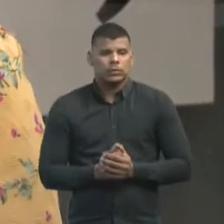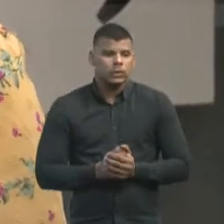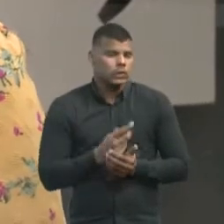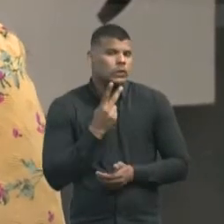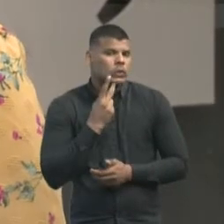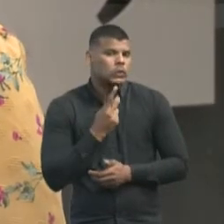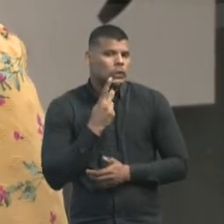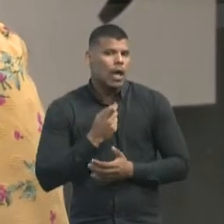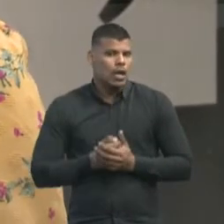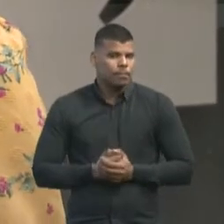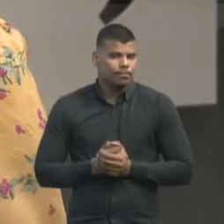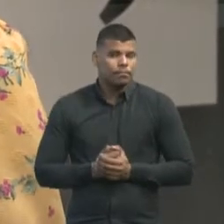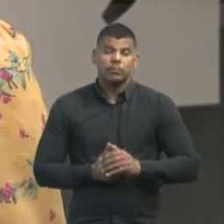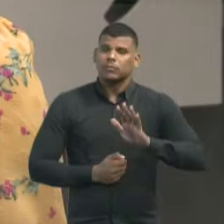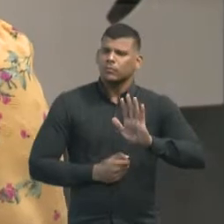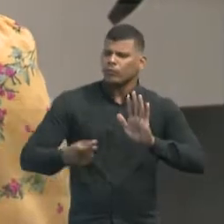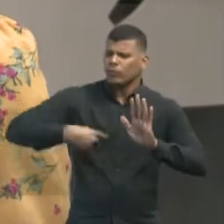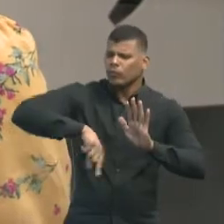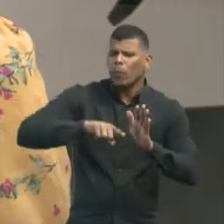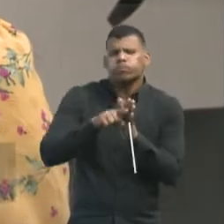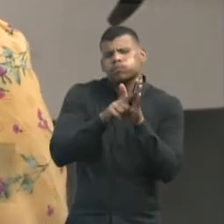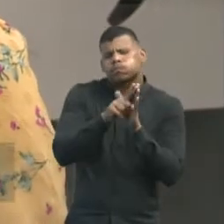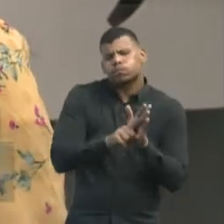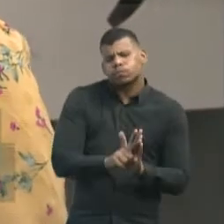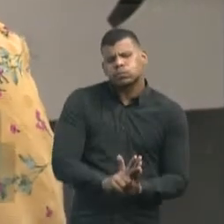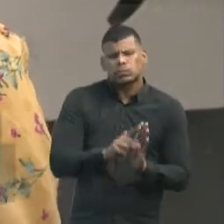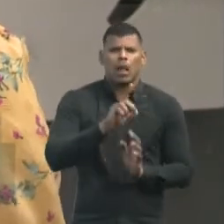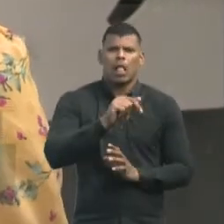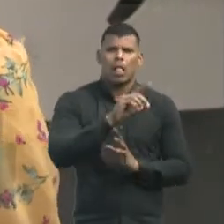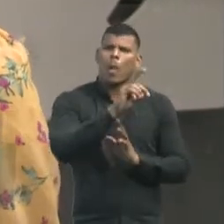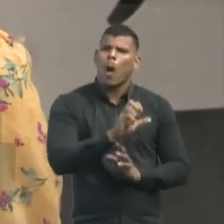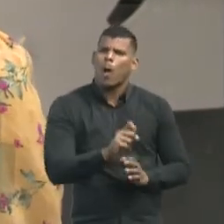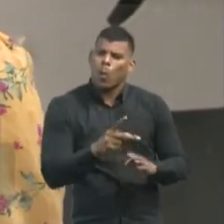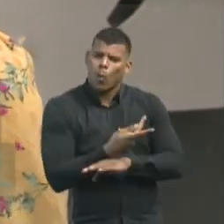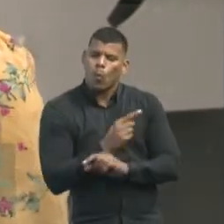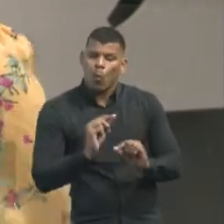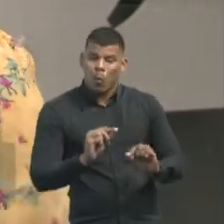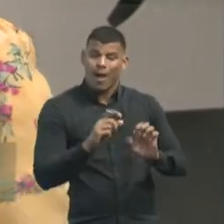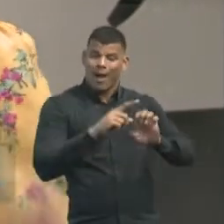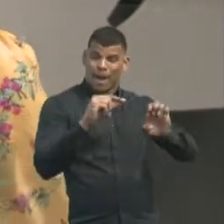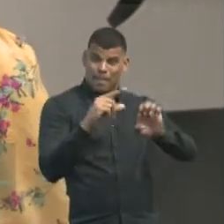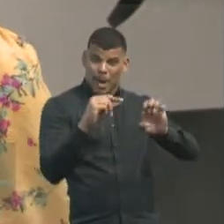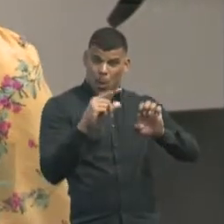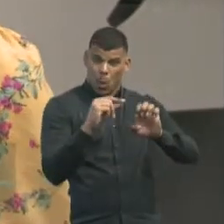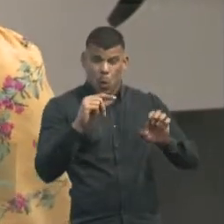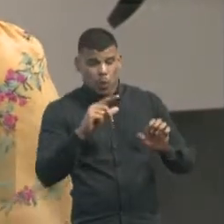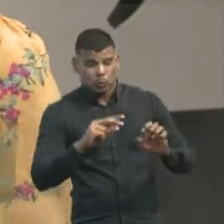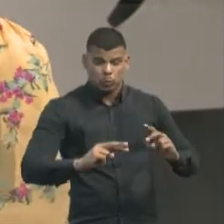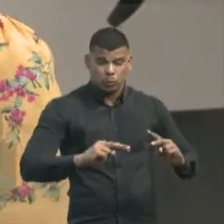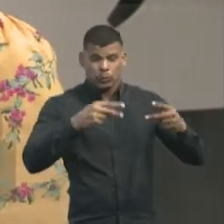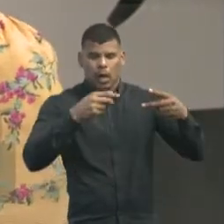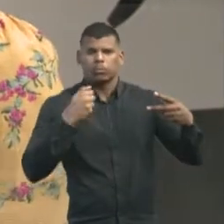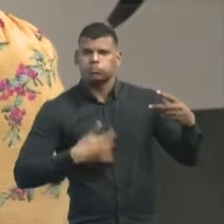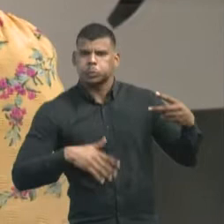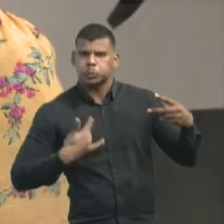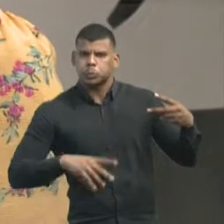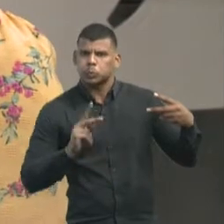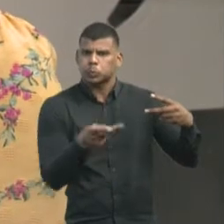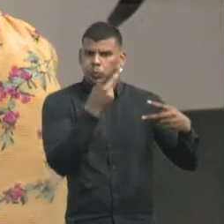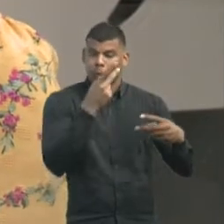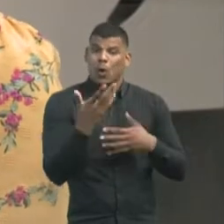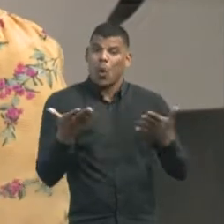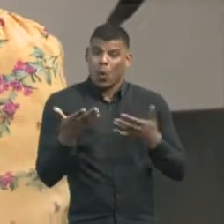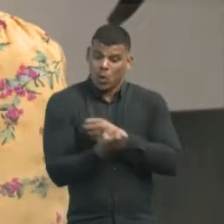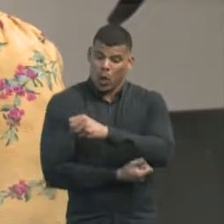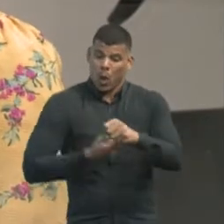os dados do Caged, a gente vê que os pequenos negócios têm se sobressaído quando você olha para o todo. Só agora, nesse